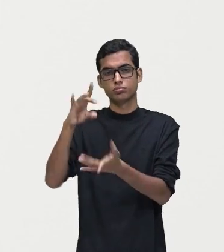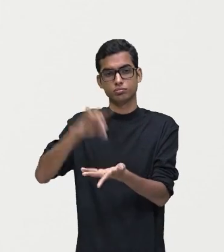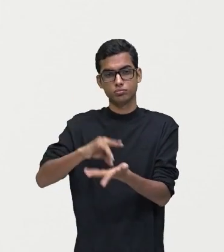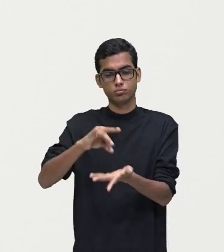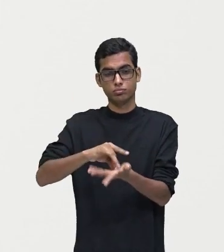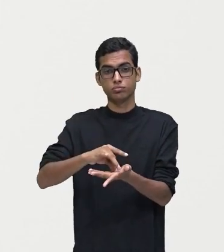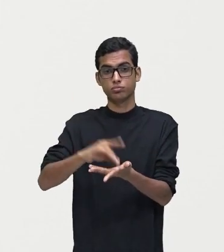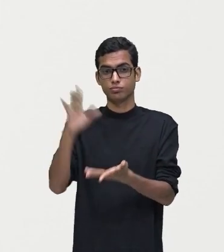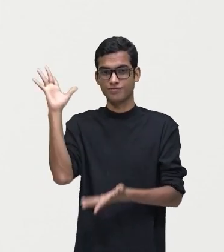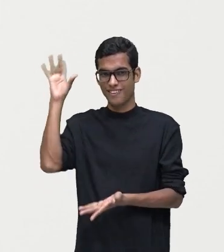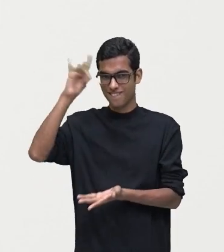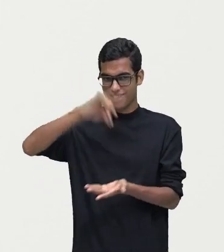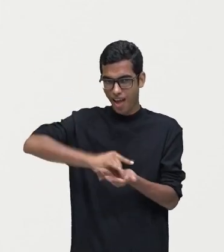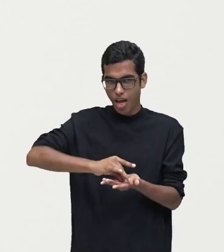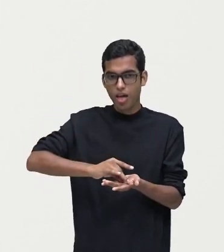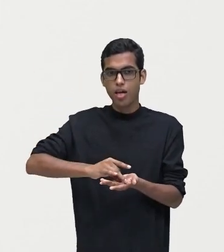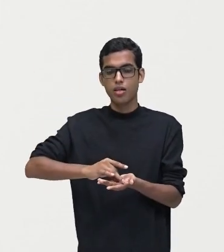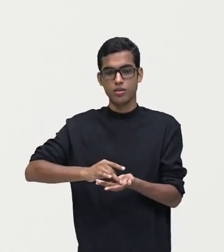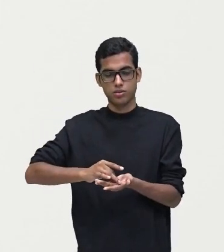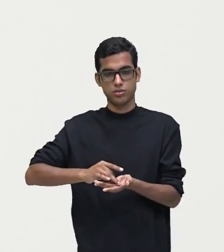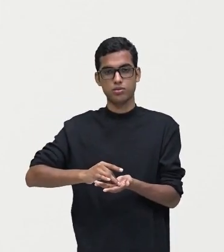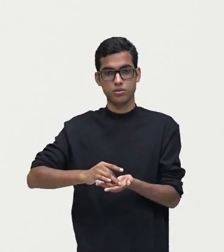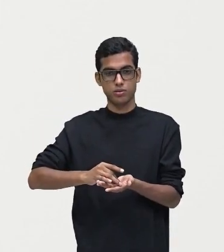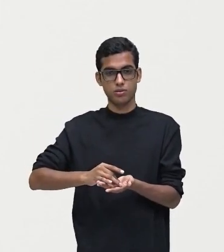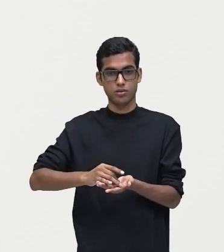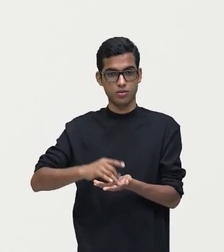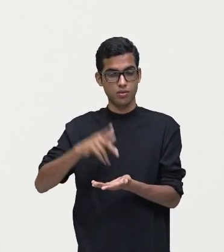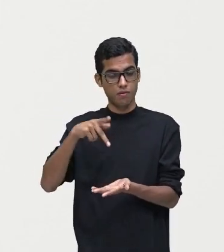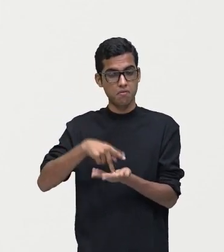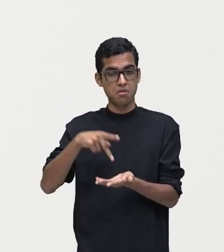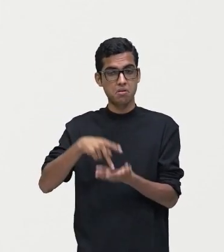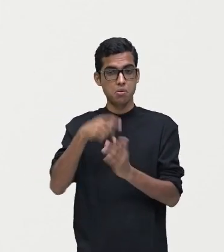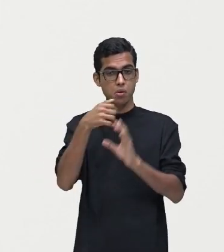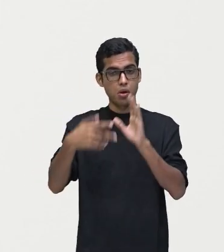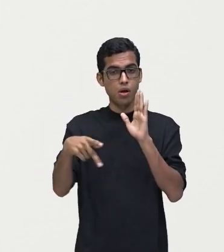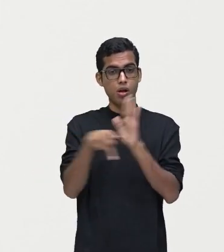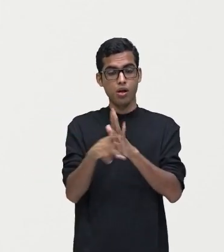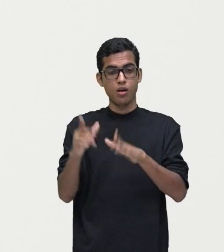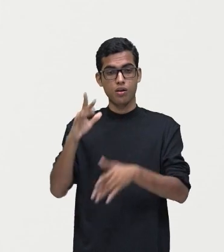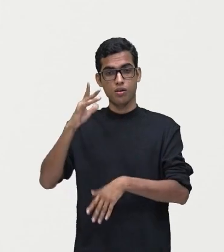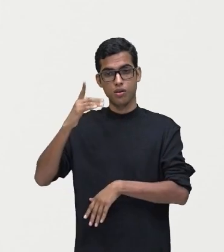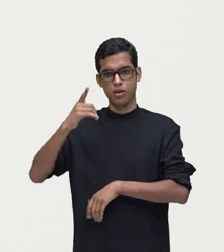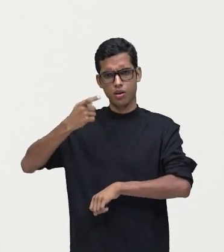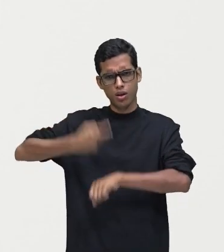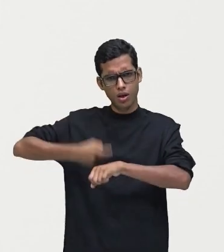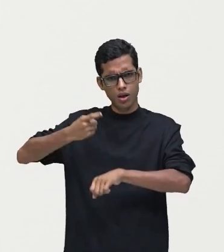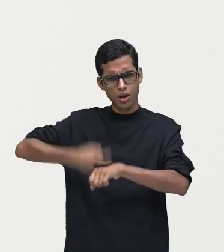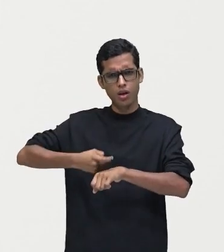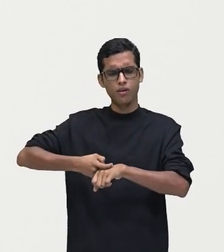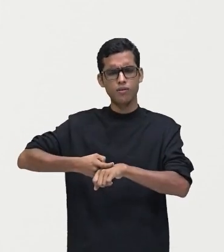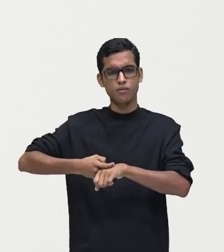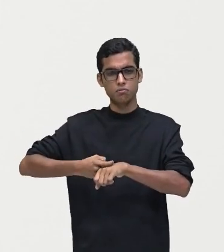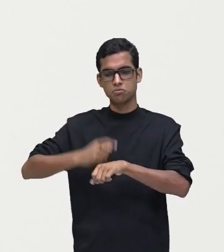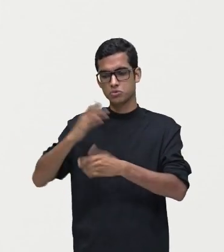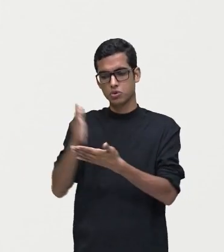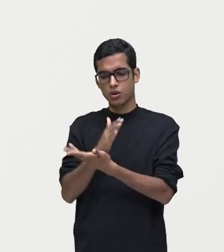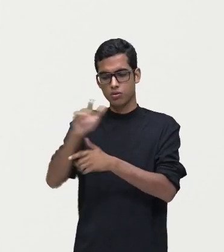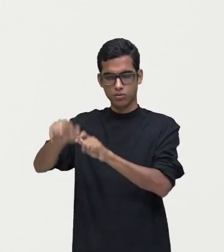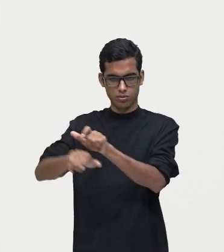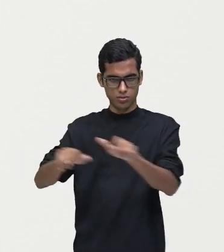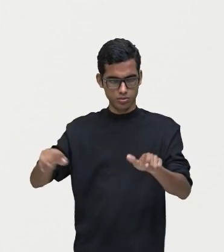exata e realista as características concretas e físicas de algo,